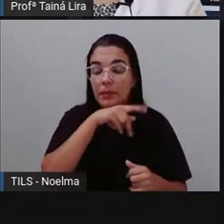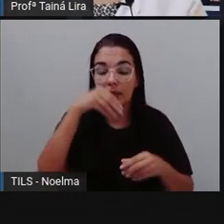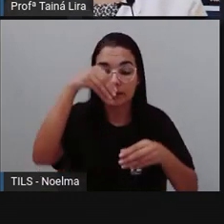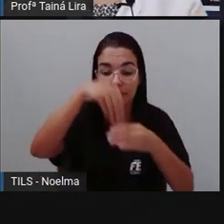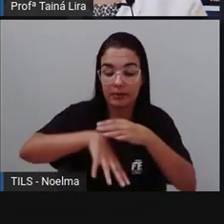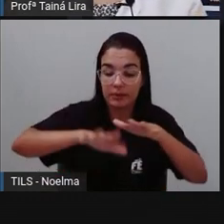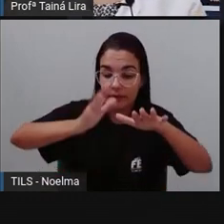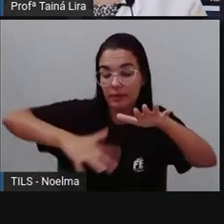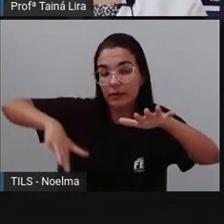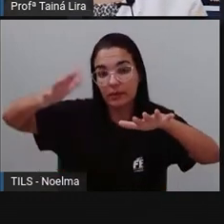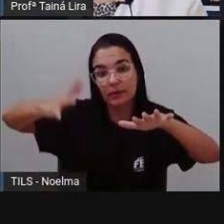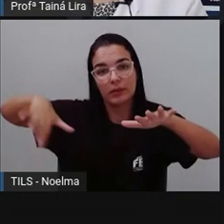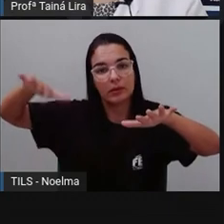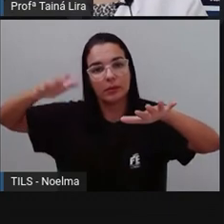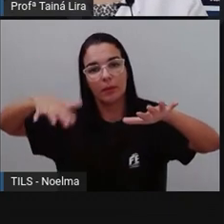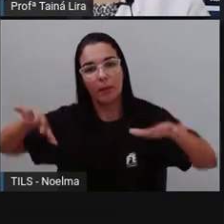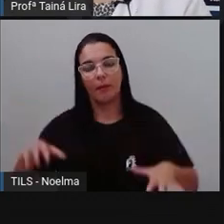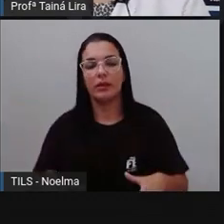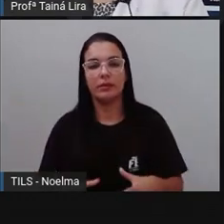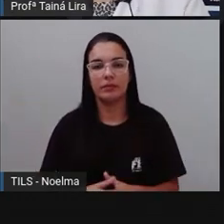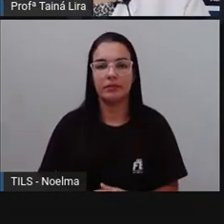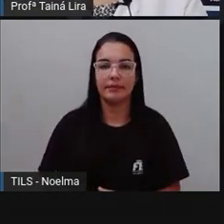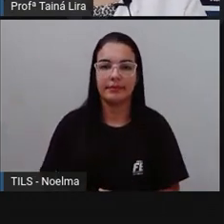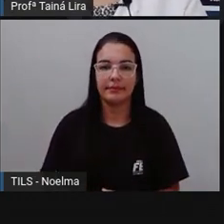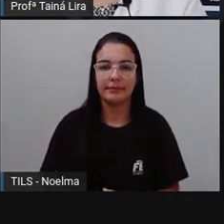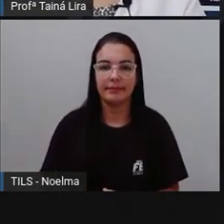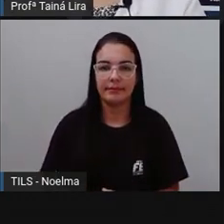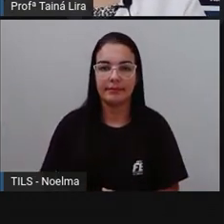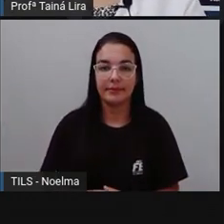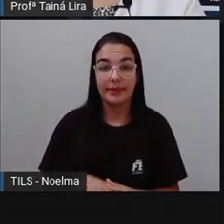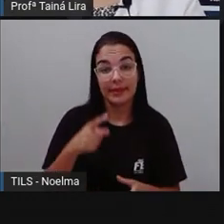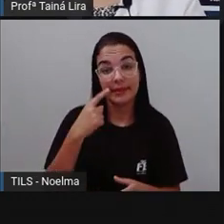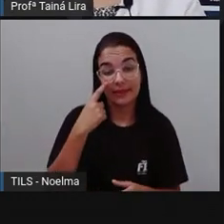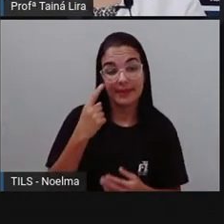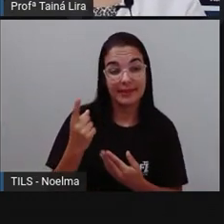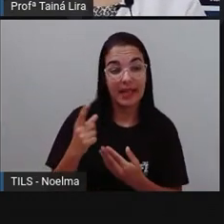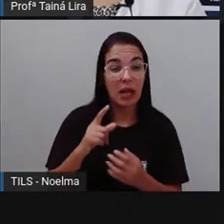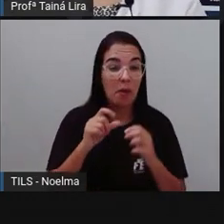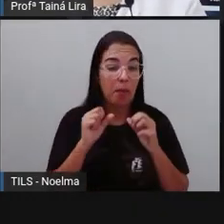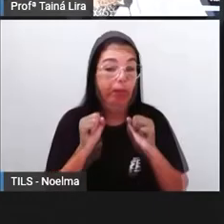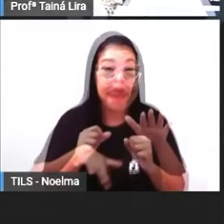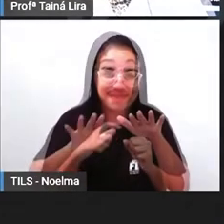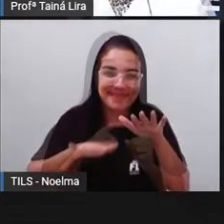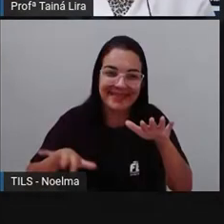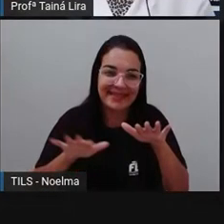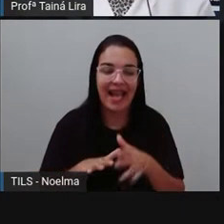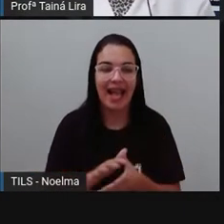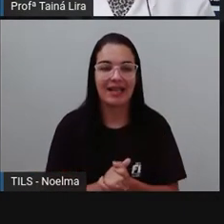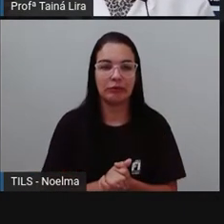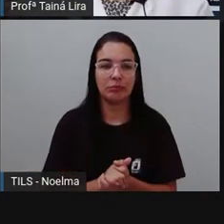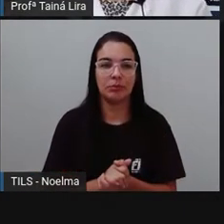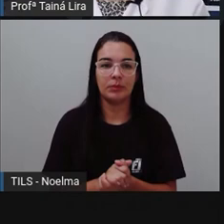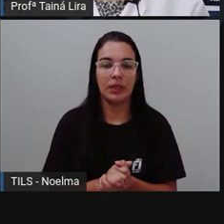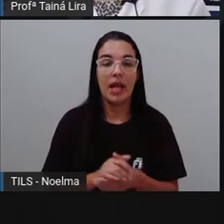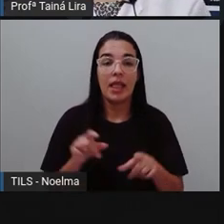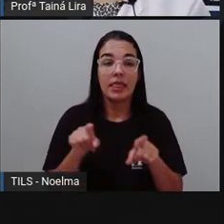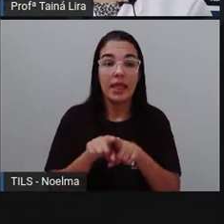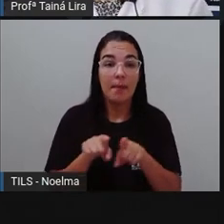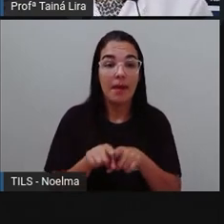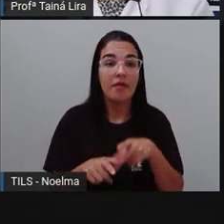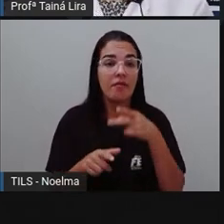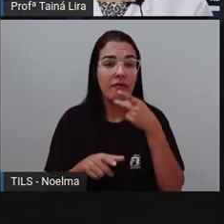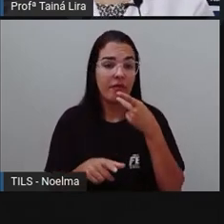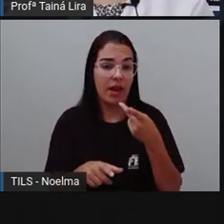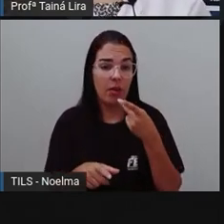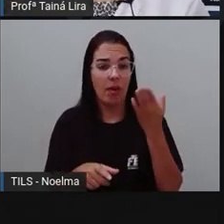vendo a imagem aqui, ó, E a gente nem sabe se aqui não tem algum animalzinho escondido, E eu falei também na aula